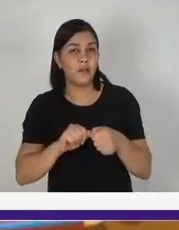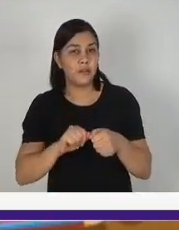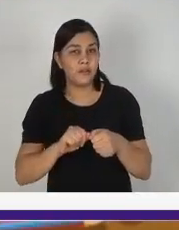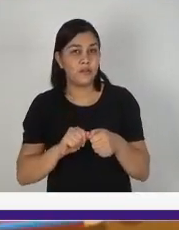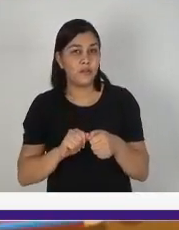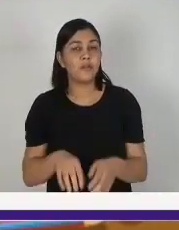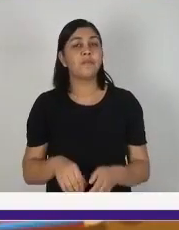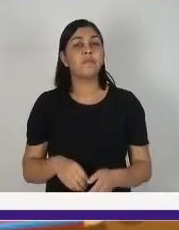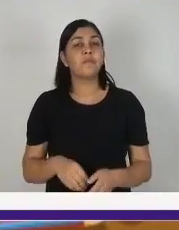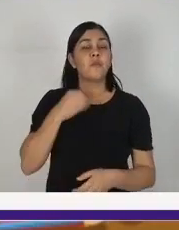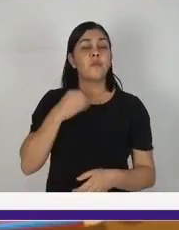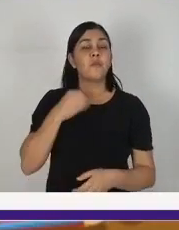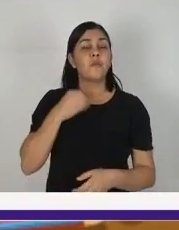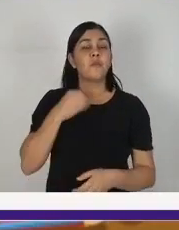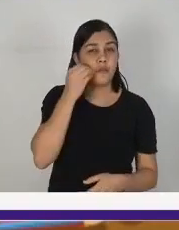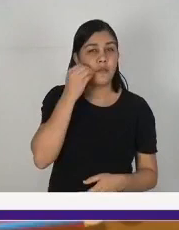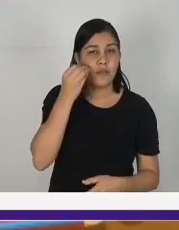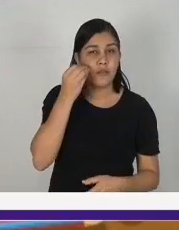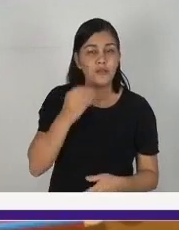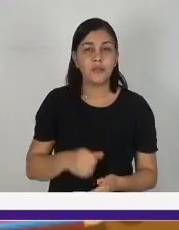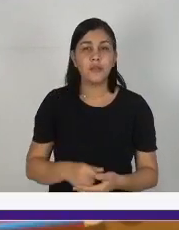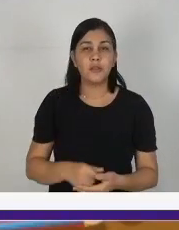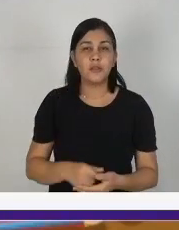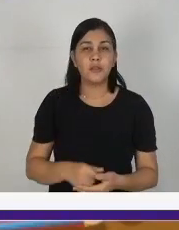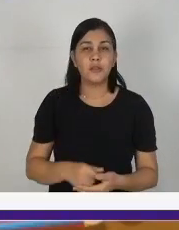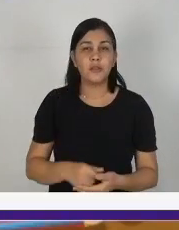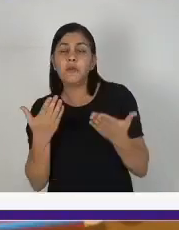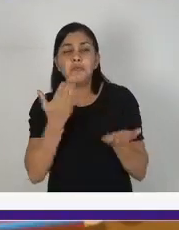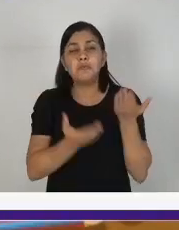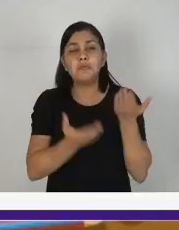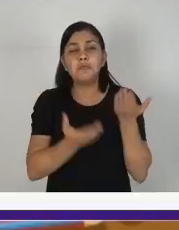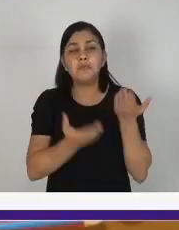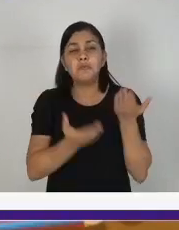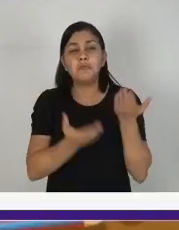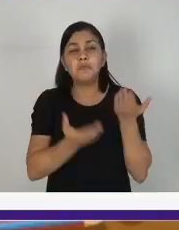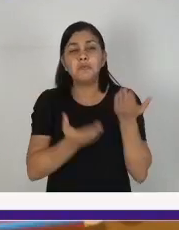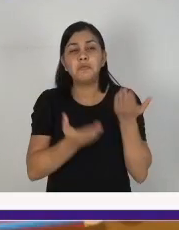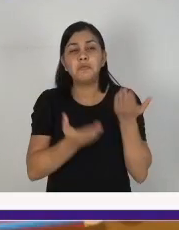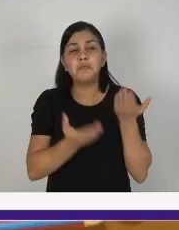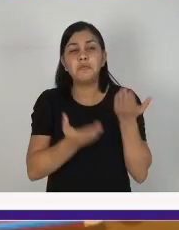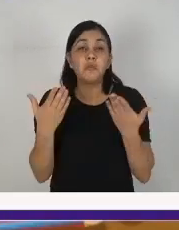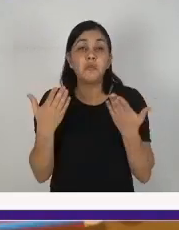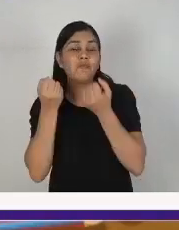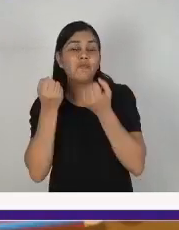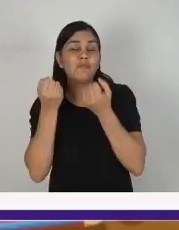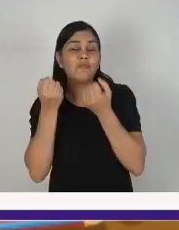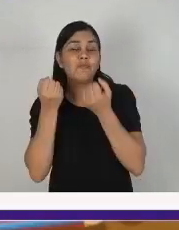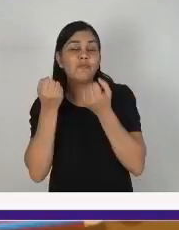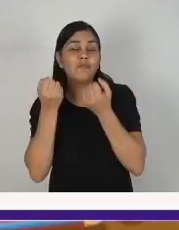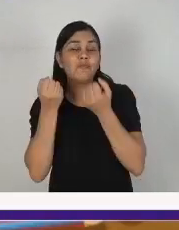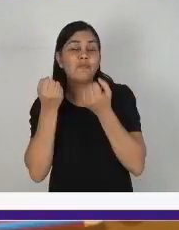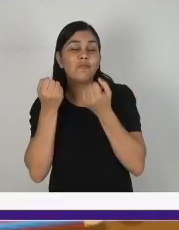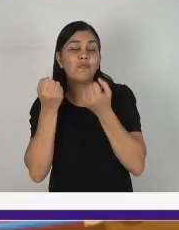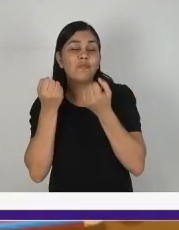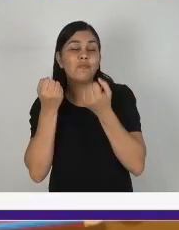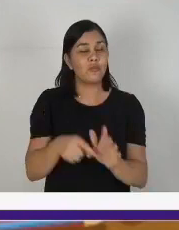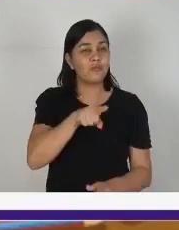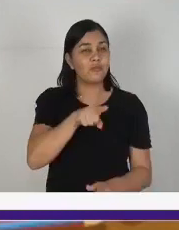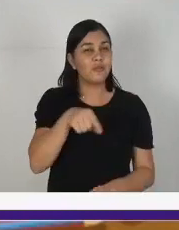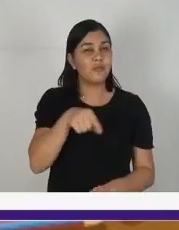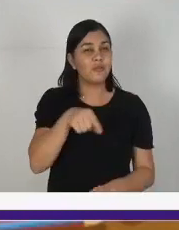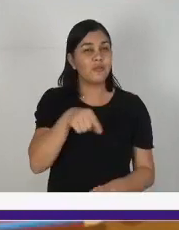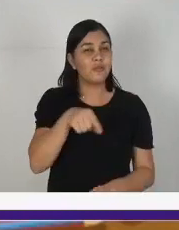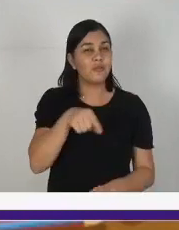veja quem é mais leve, quem é mais pesado e mostre que você aprendeu com essa aulinha, tá certo?